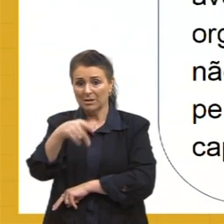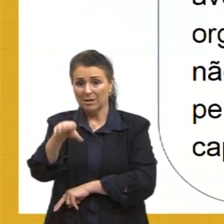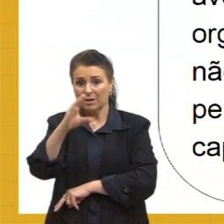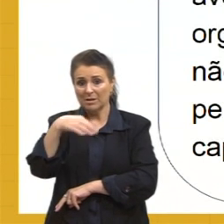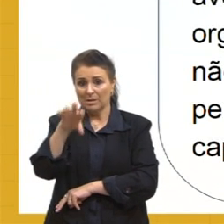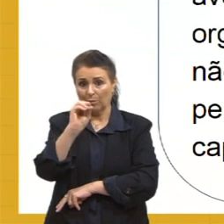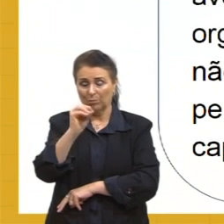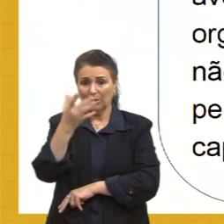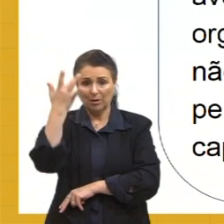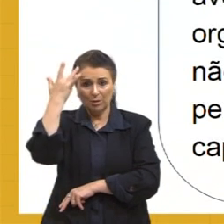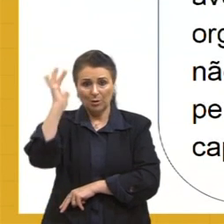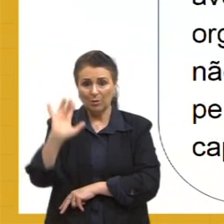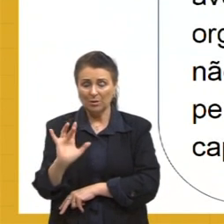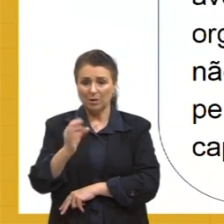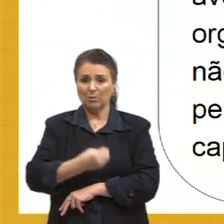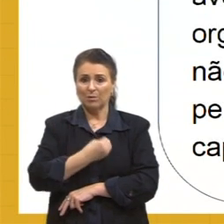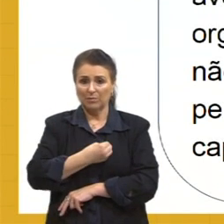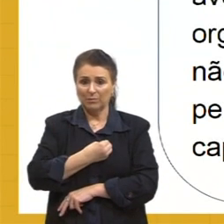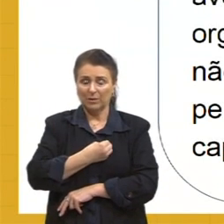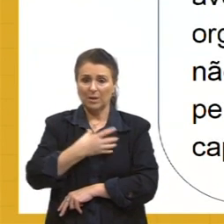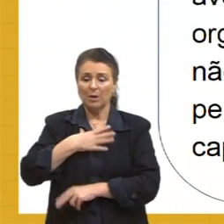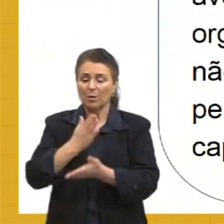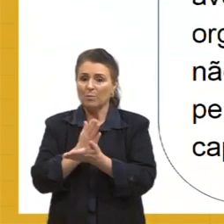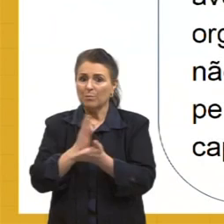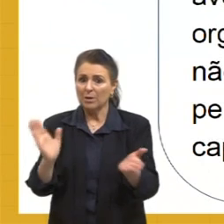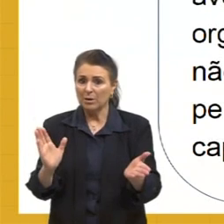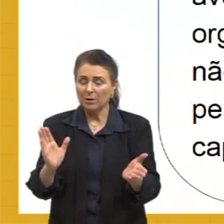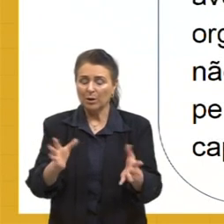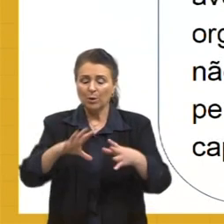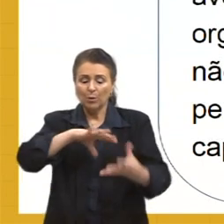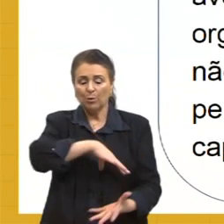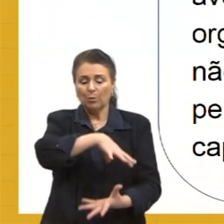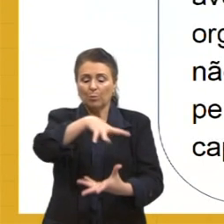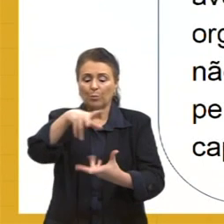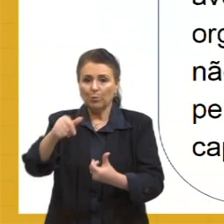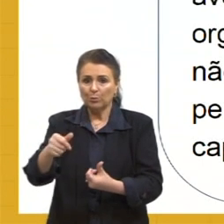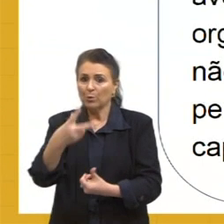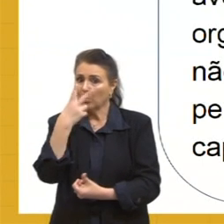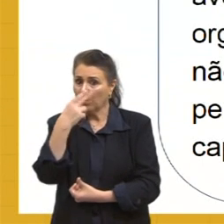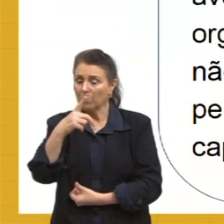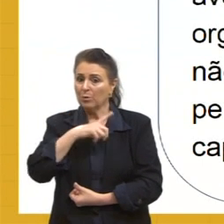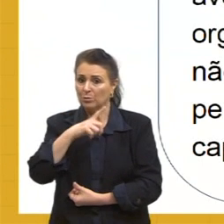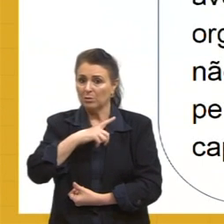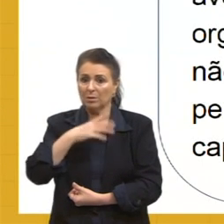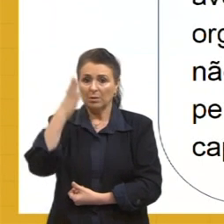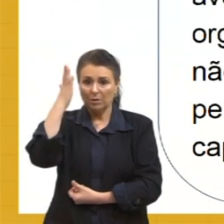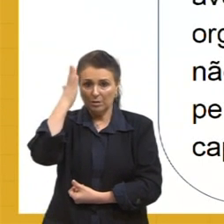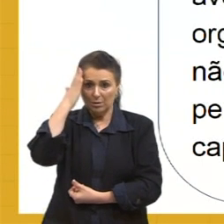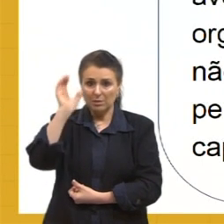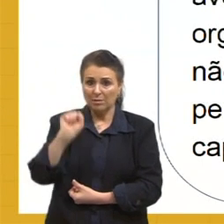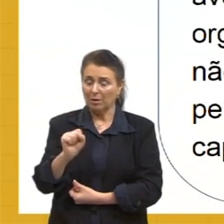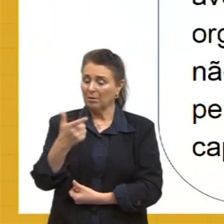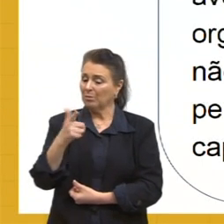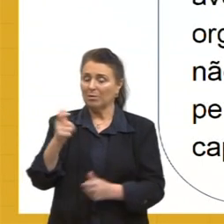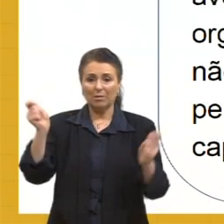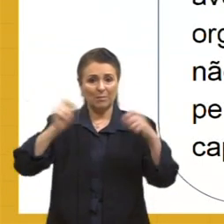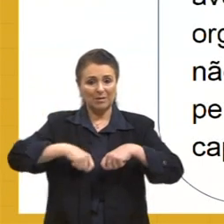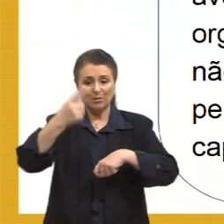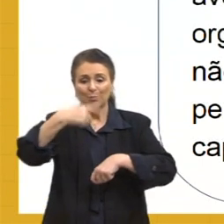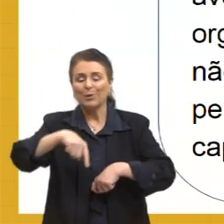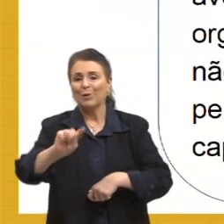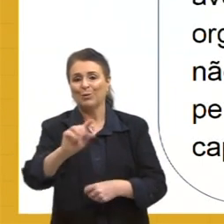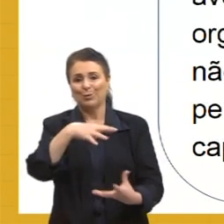vivi. Na confirmação de mim, eu perderia o mundo como eu o tinha. E sei que não tenho capacidade para outro.